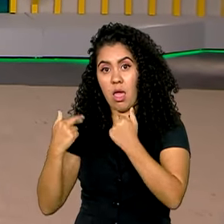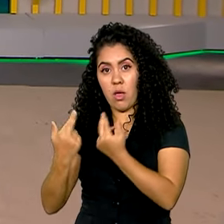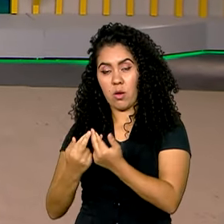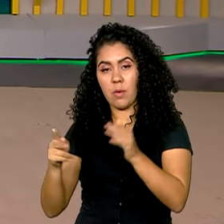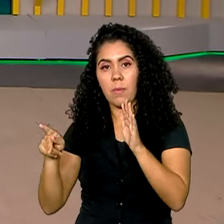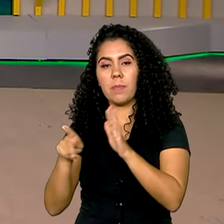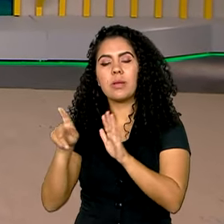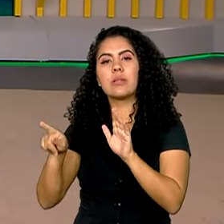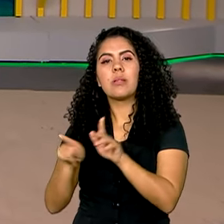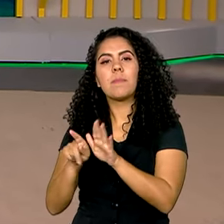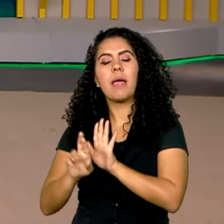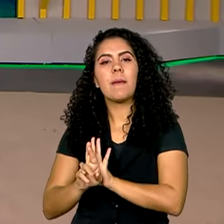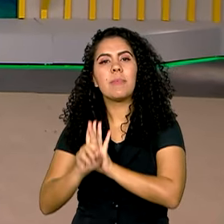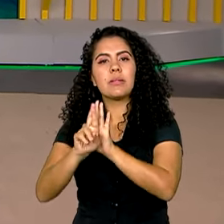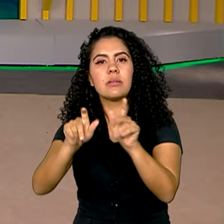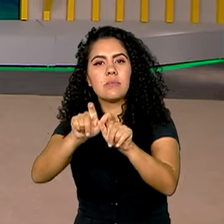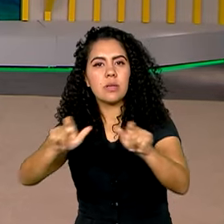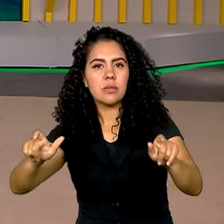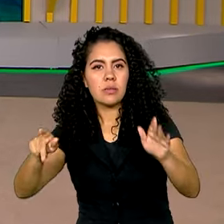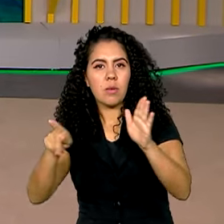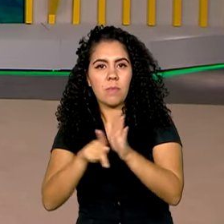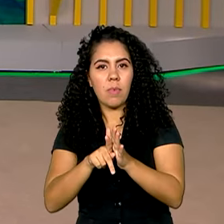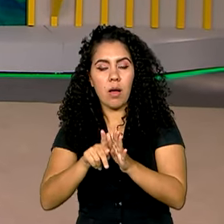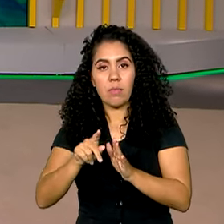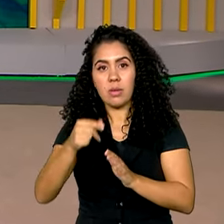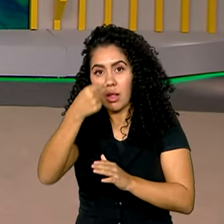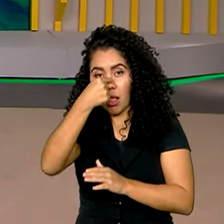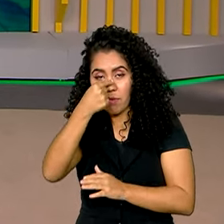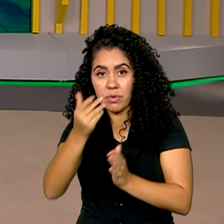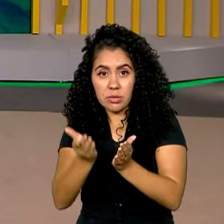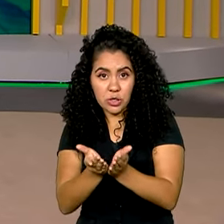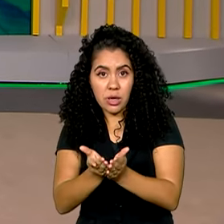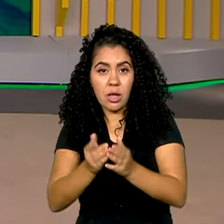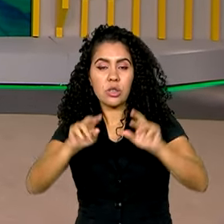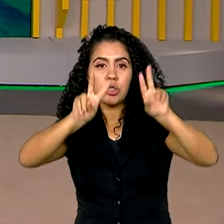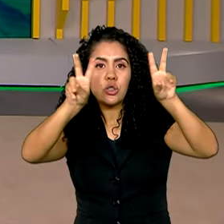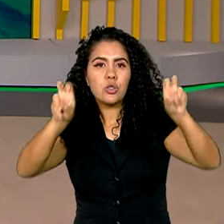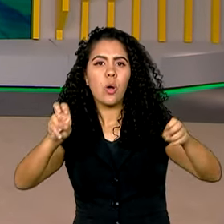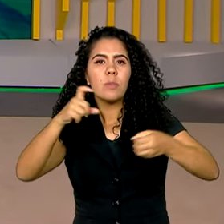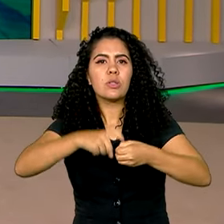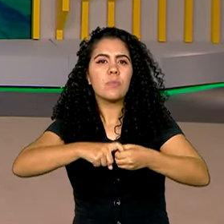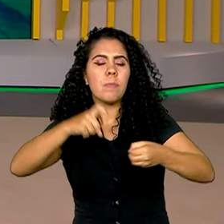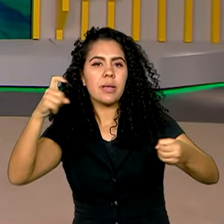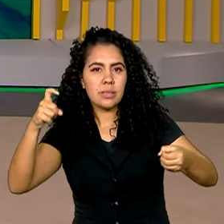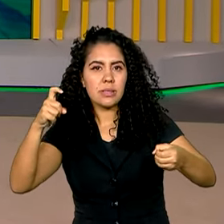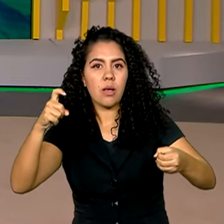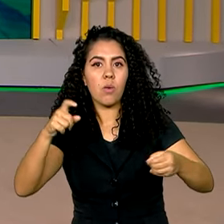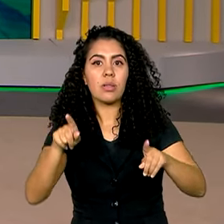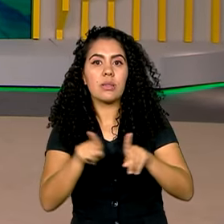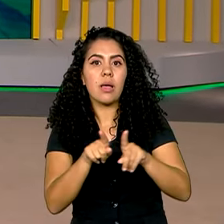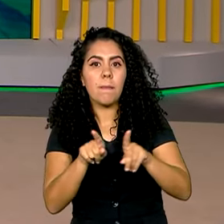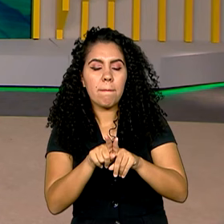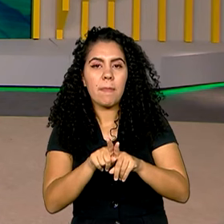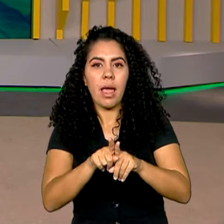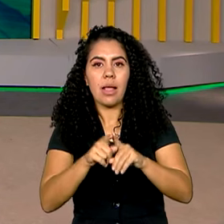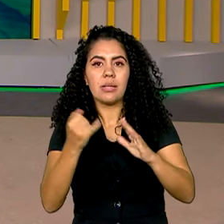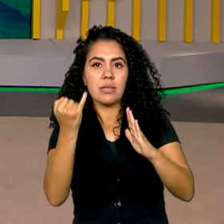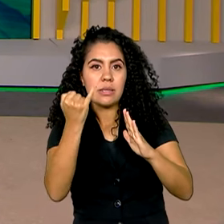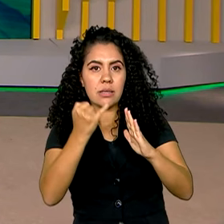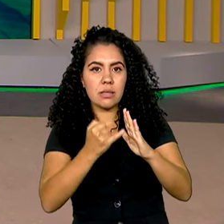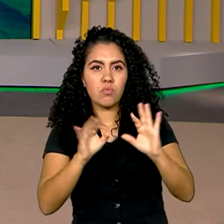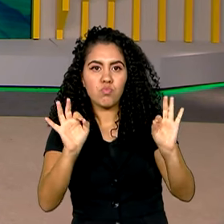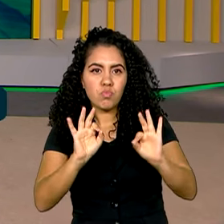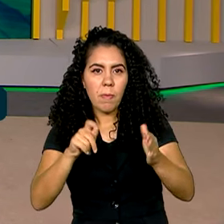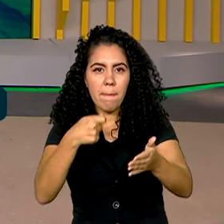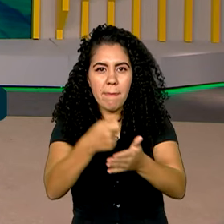evangélica da Câmara dos Deputados, para esclarecer os motivos que levaram à suspensão da isenção fiscal sobre ganhos